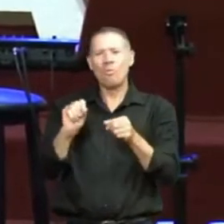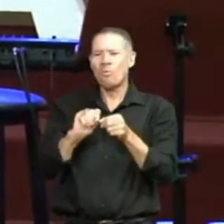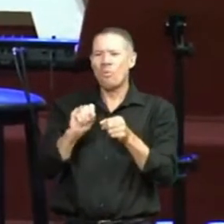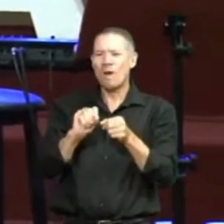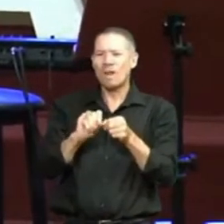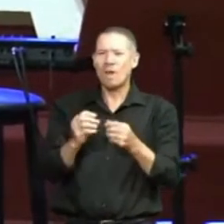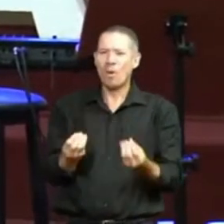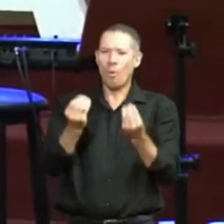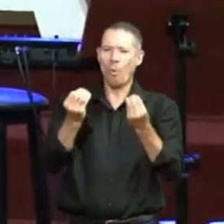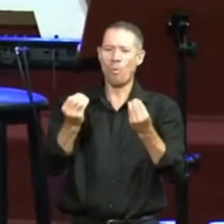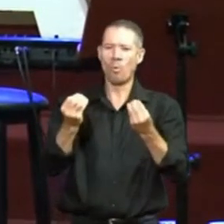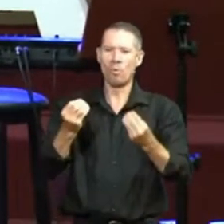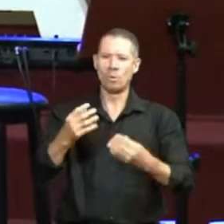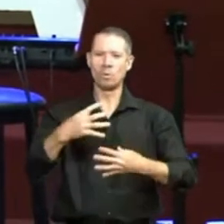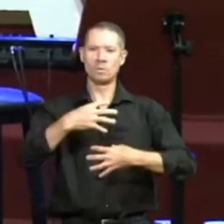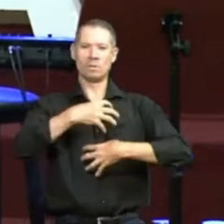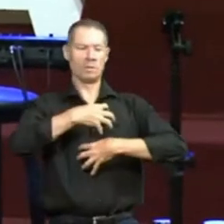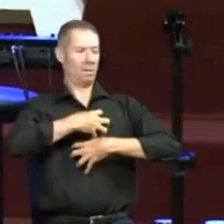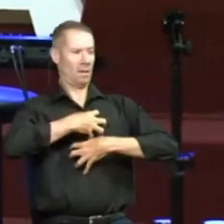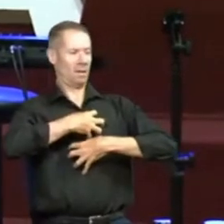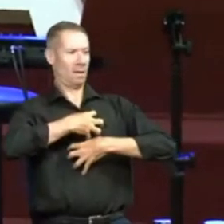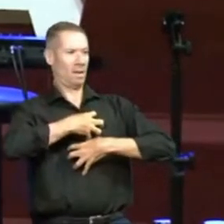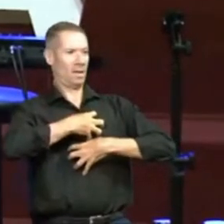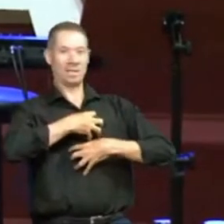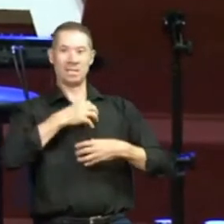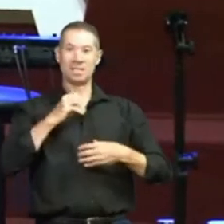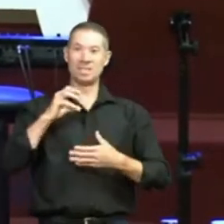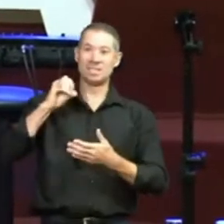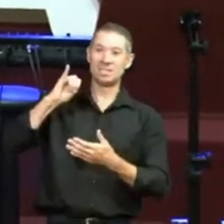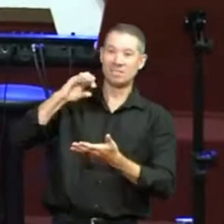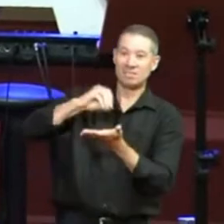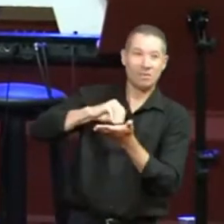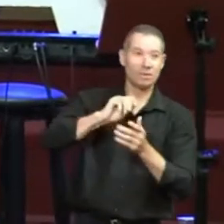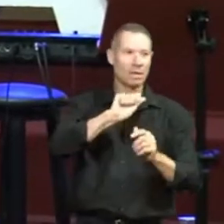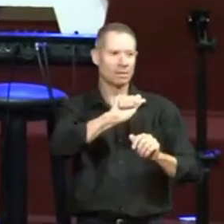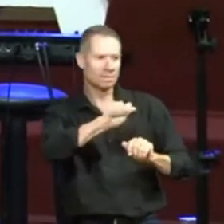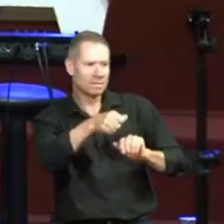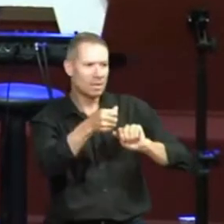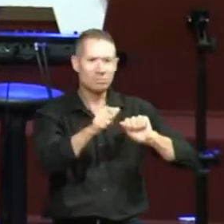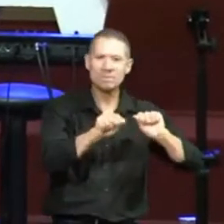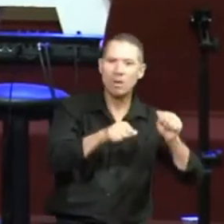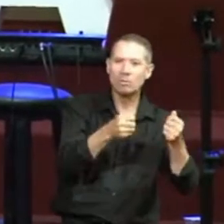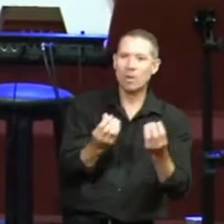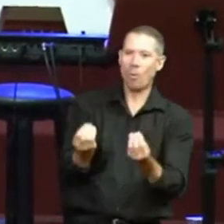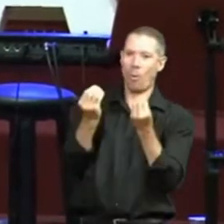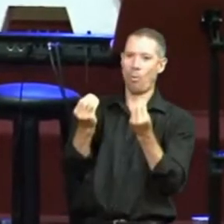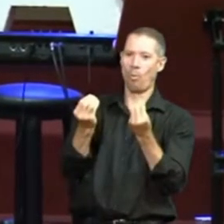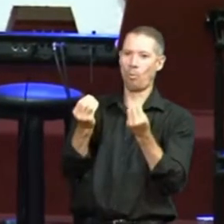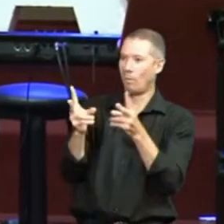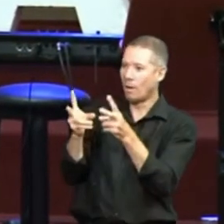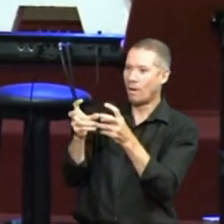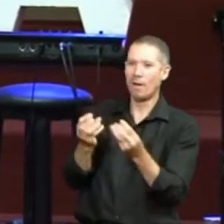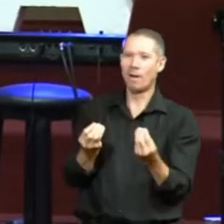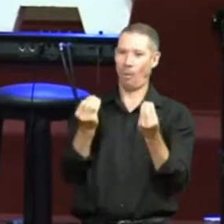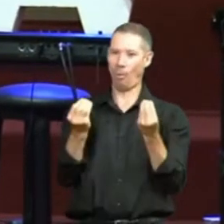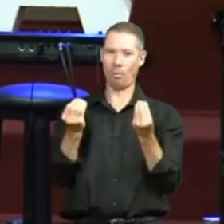verão se não há quem sinalize? Já pararam para pensar nisso? Interessante, né?